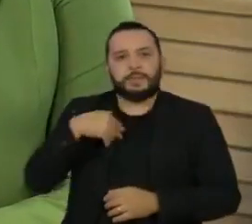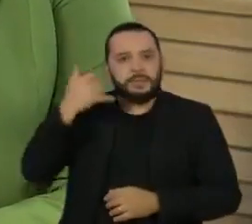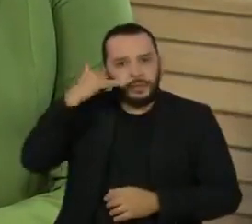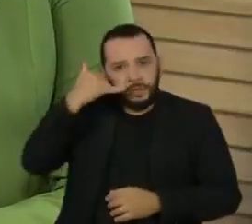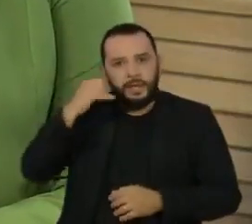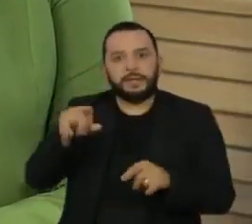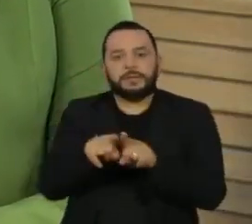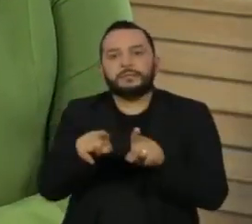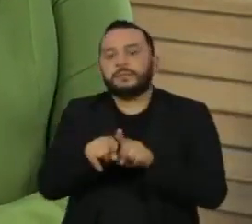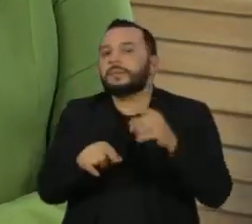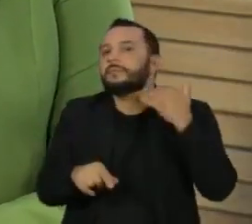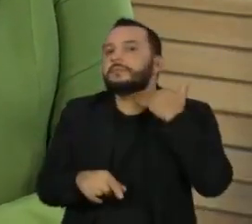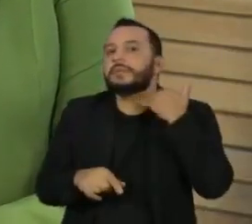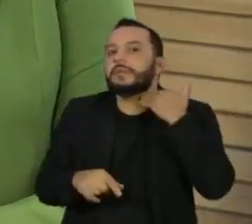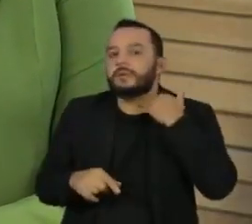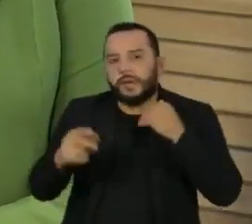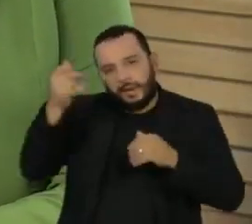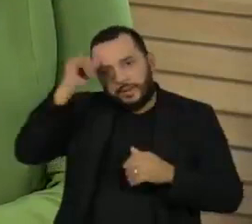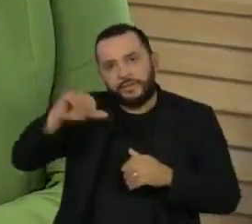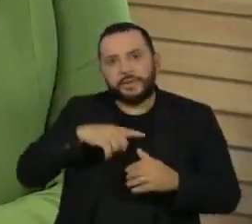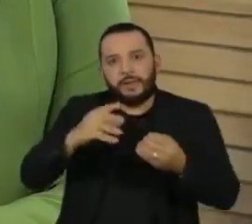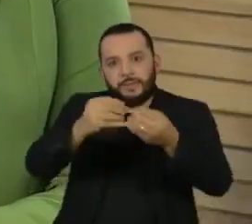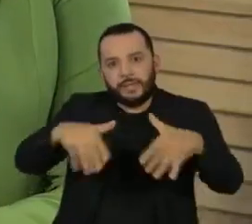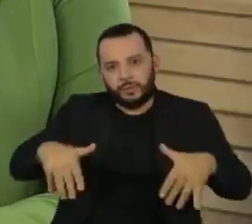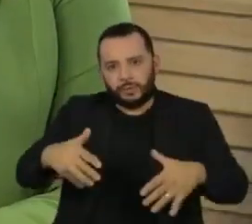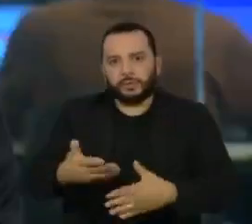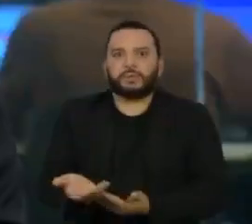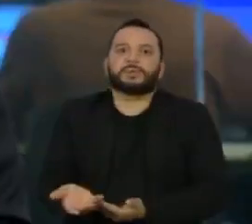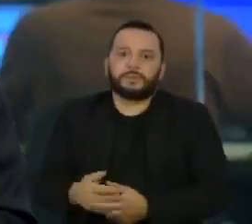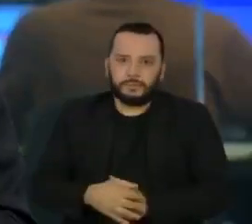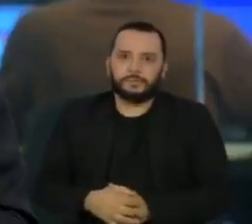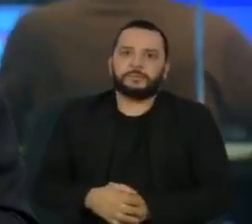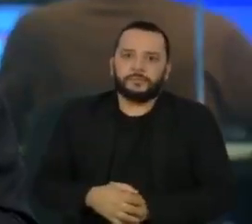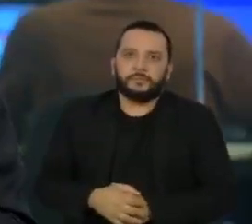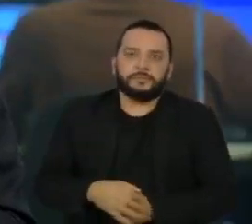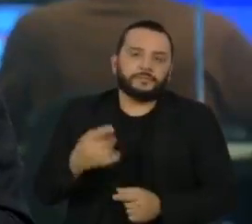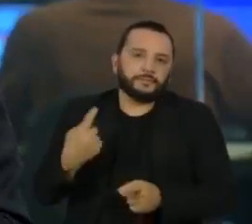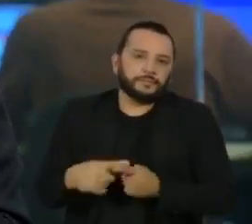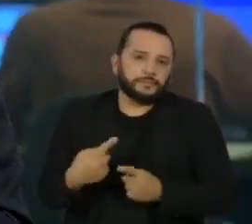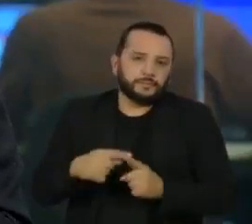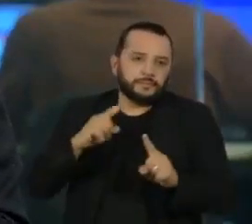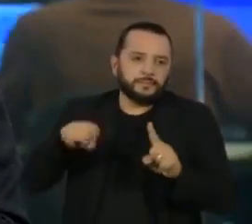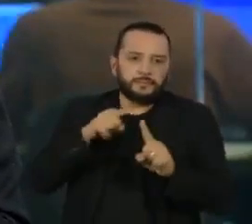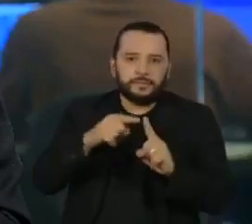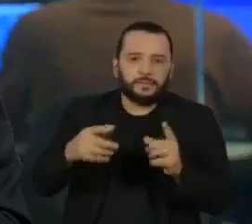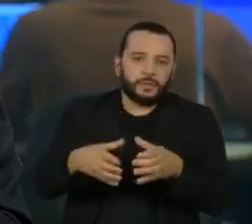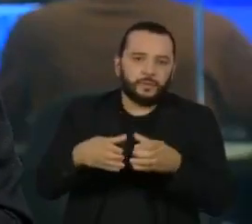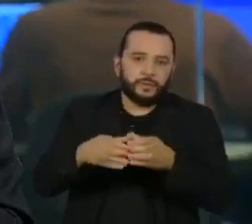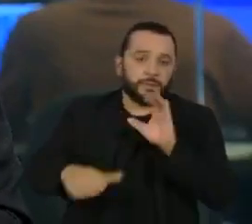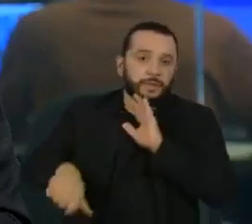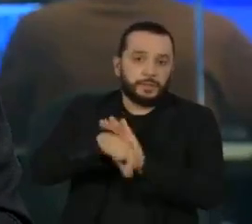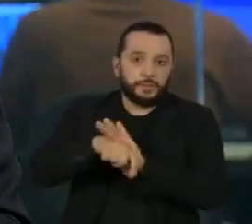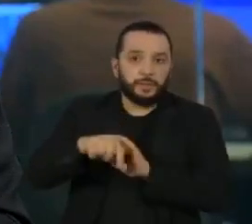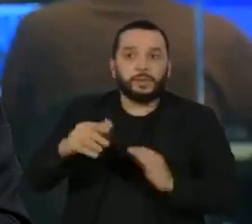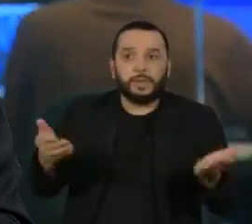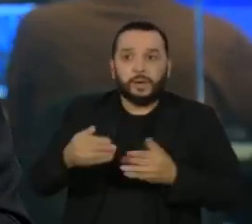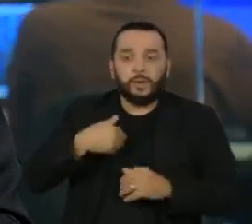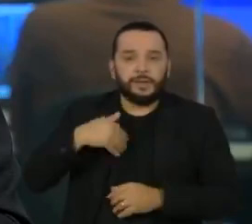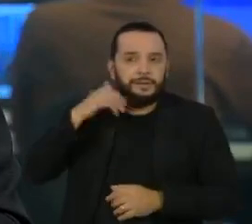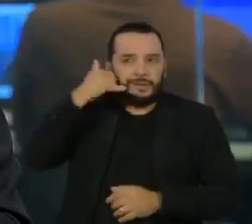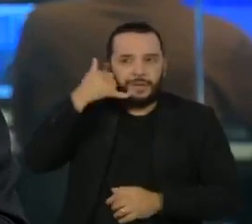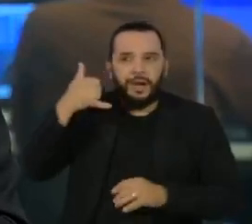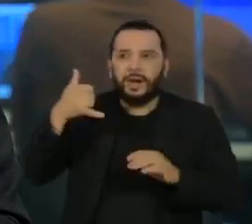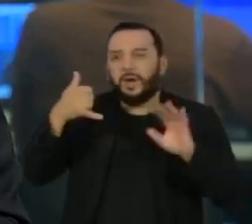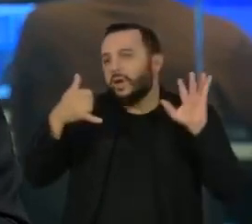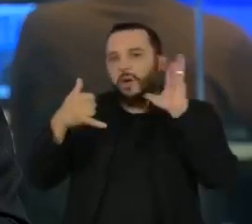contas bancárias e assim evitar o prejuízo ainda maior. Tudo isso porque o objetivo dos criminosos ao roubar um celular